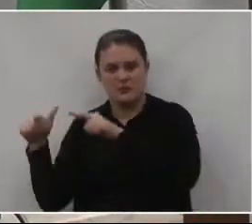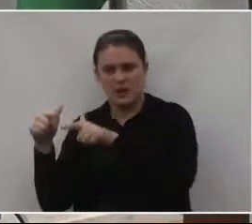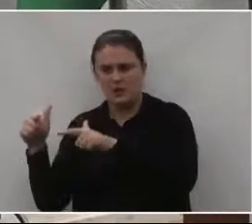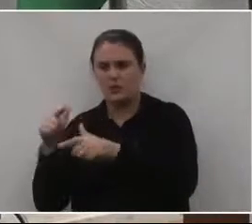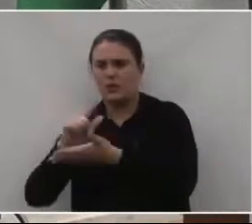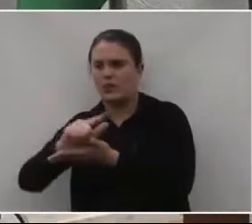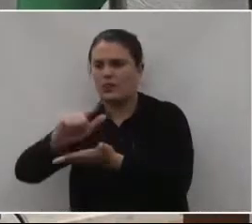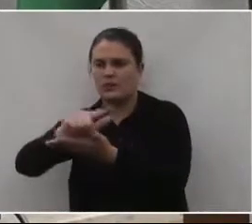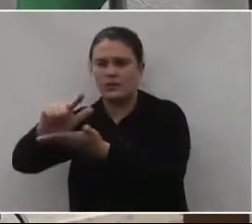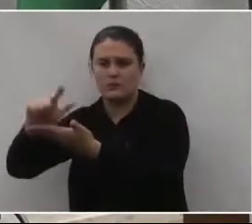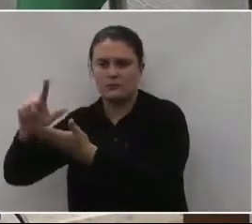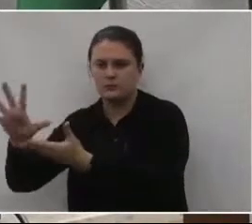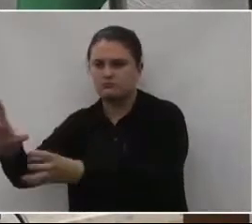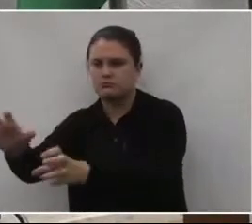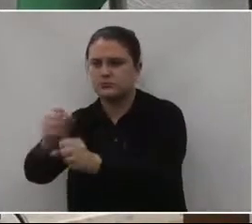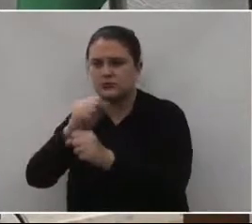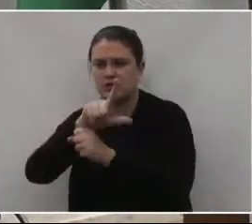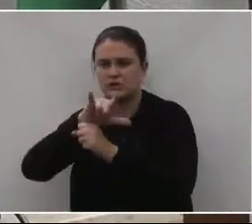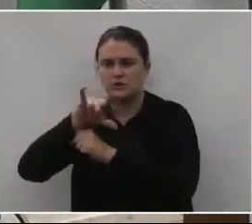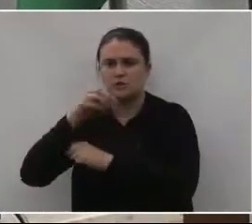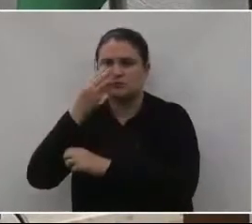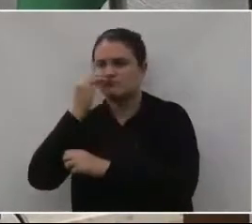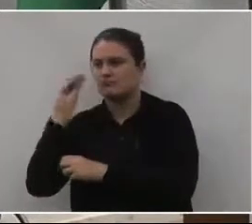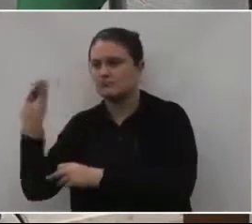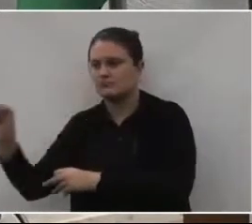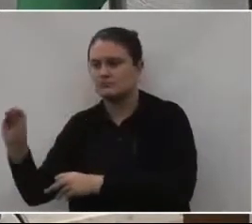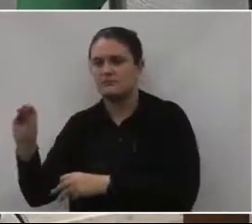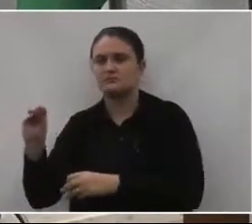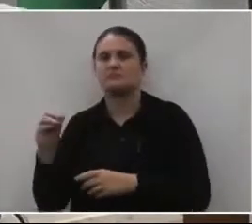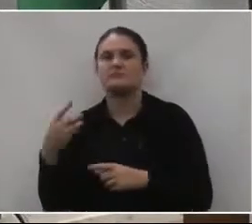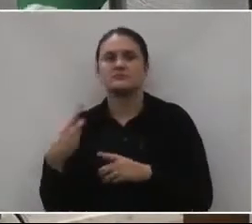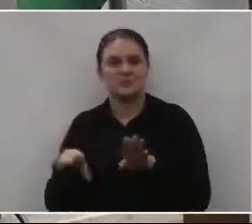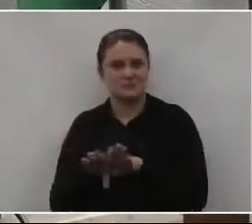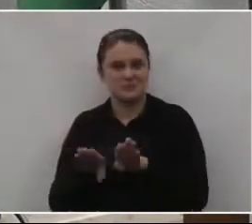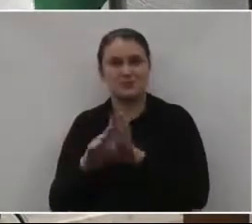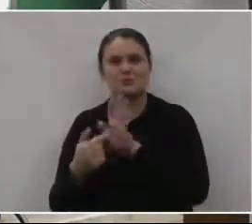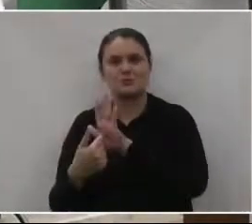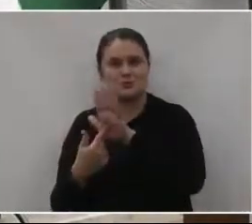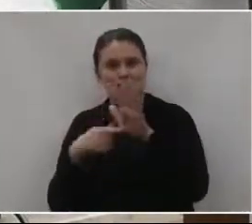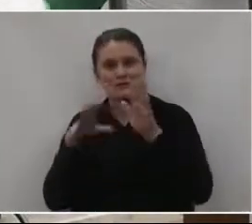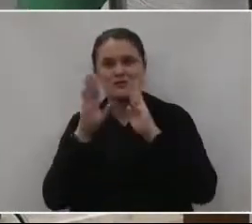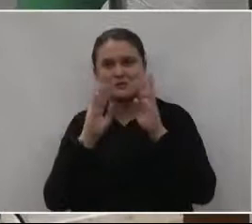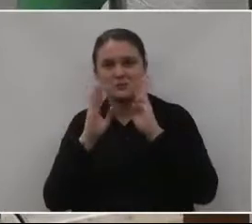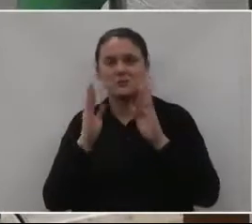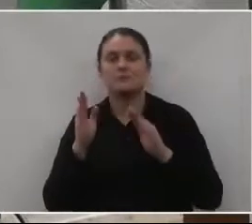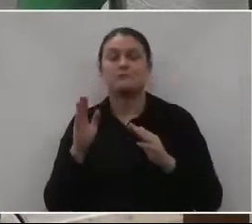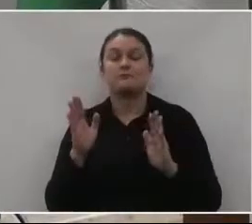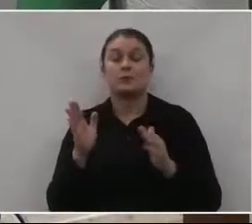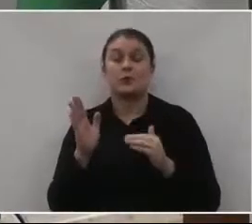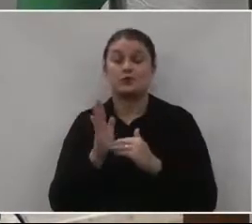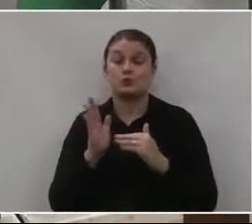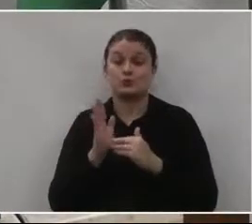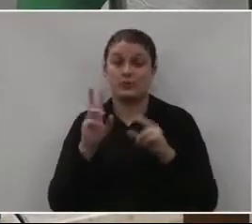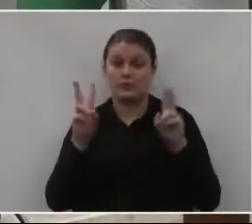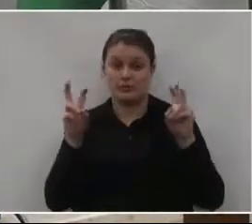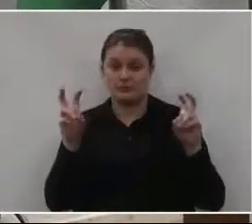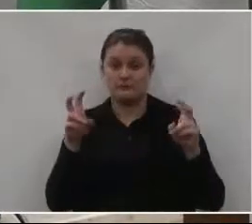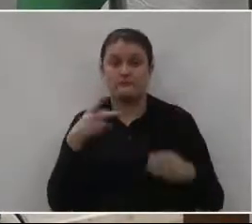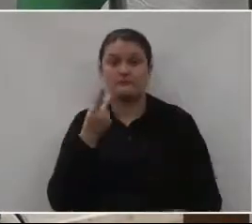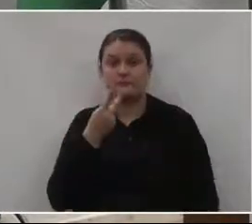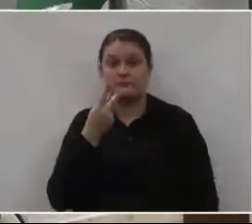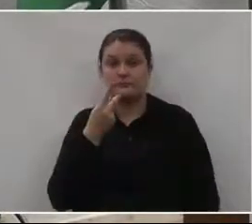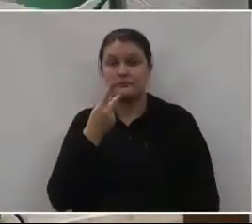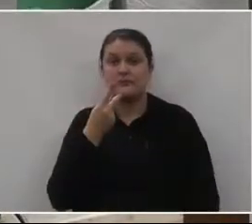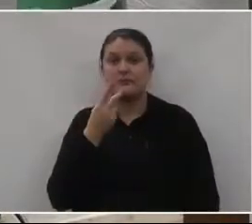estiveram lá e fizeram a remoção de todo aquele... e está rodando aí na rede social. E, por último, e por último, quero falar a